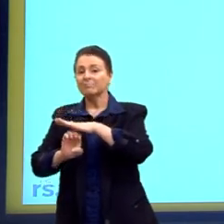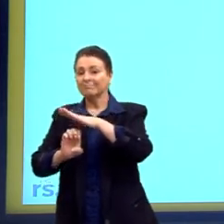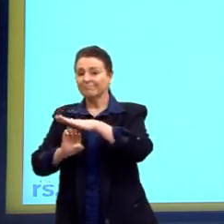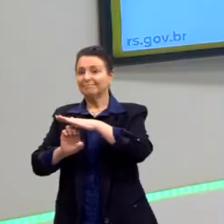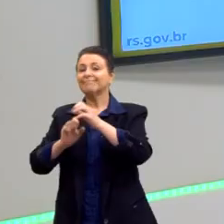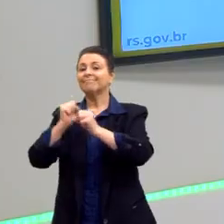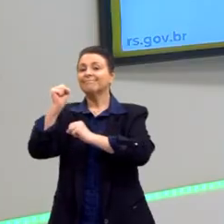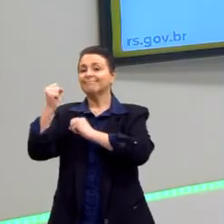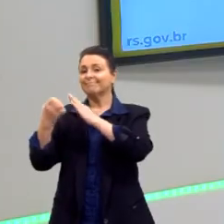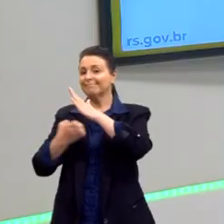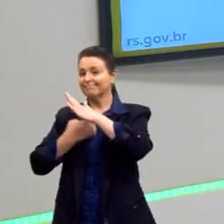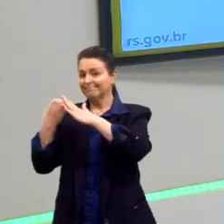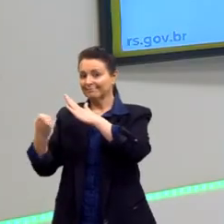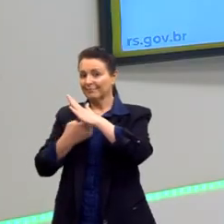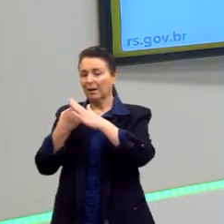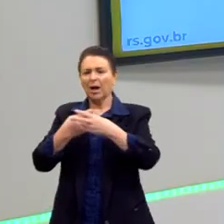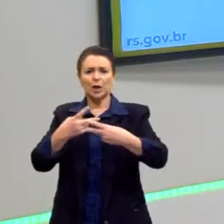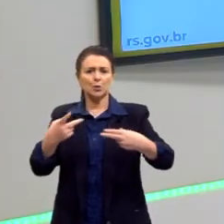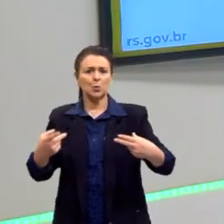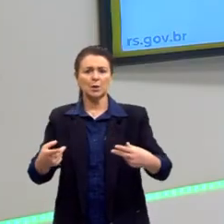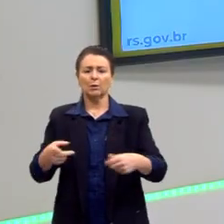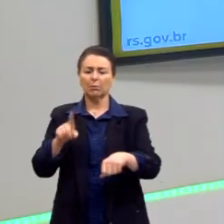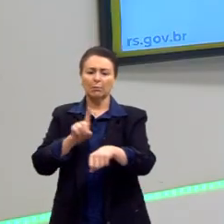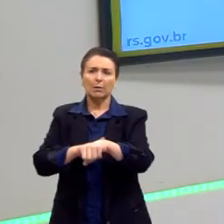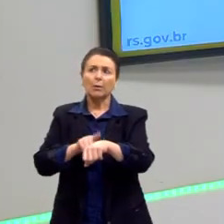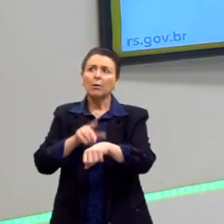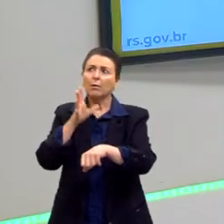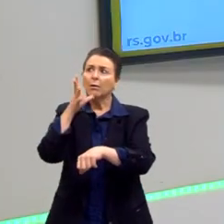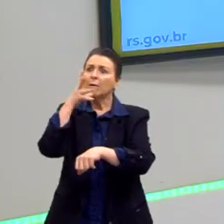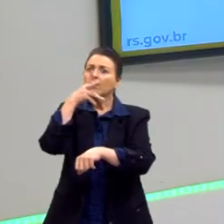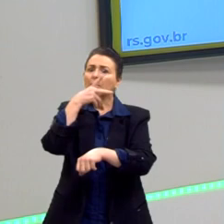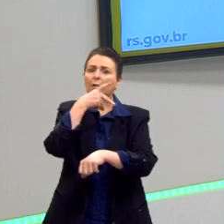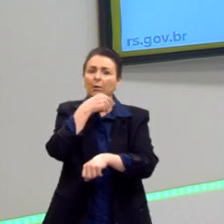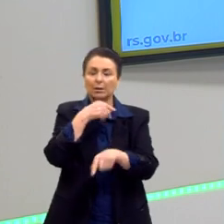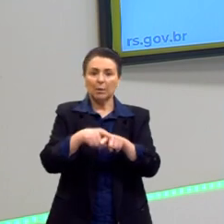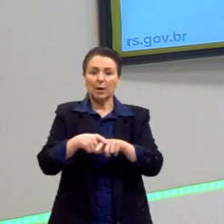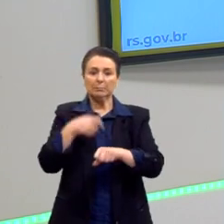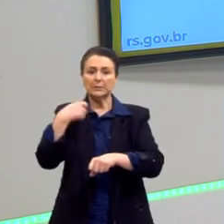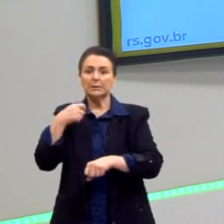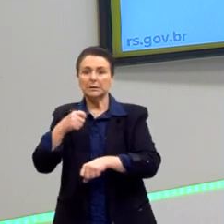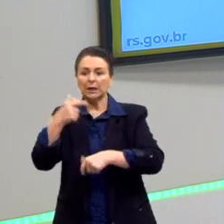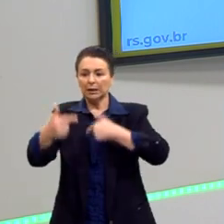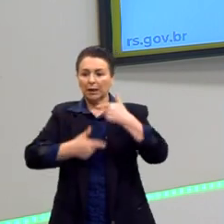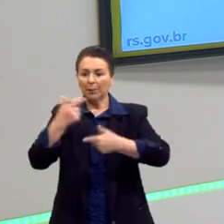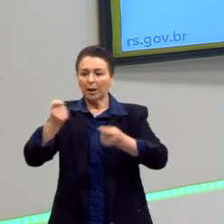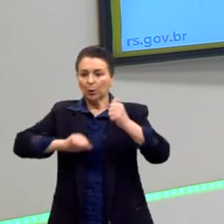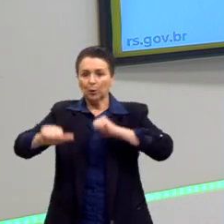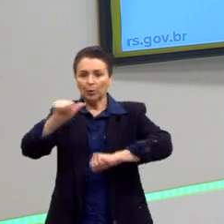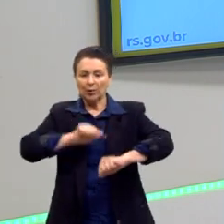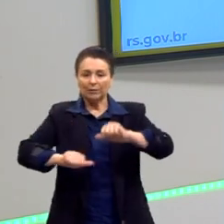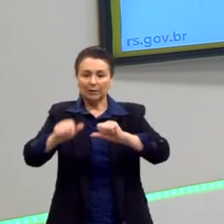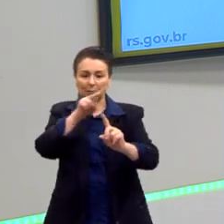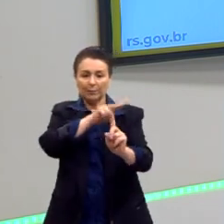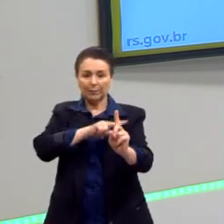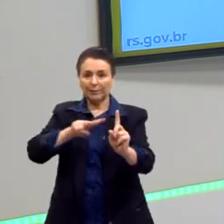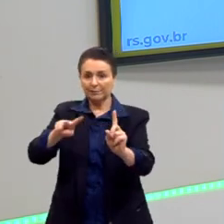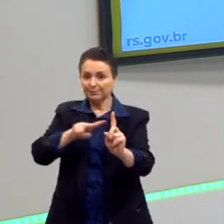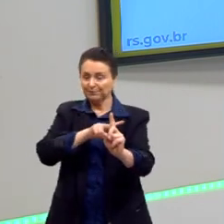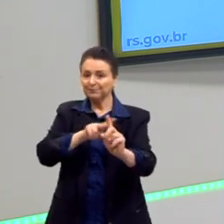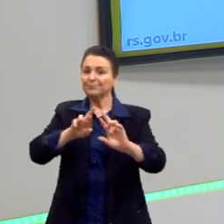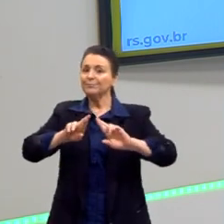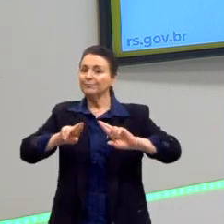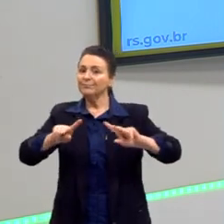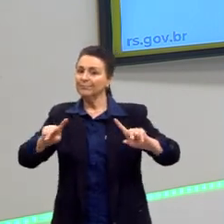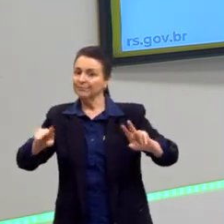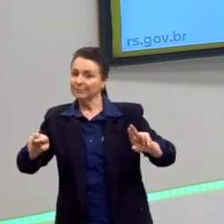tão duráveis, a exigência de profissionais qualificados, enfim, é outra perspectiva que acaba abocanhando toda a